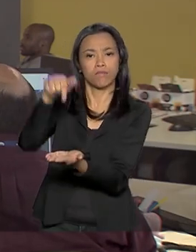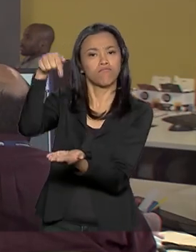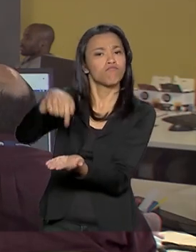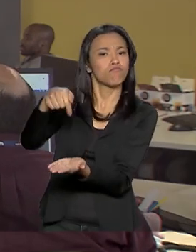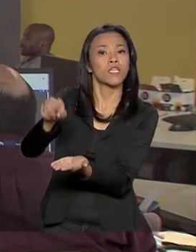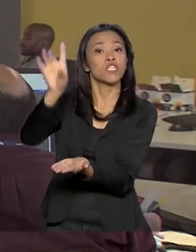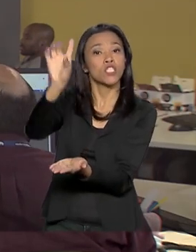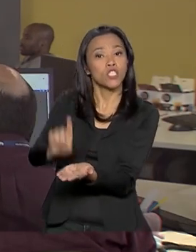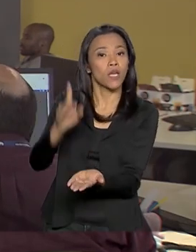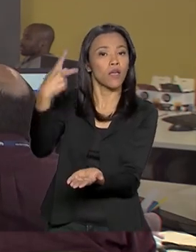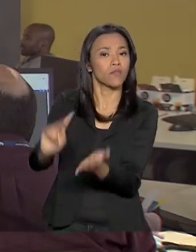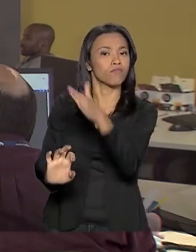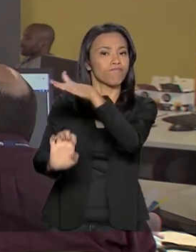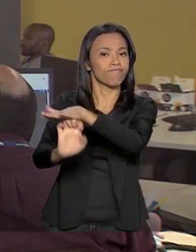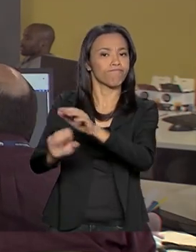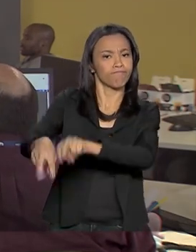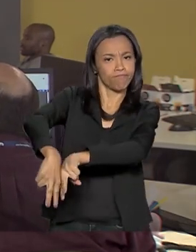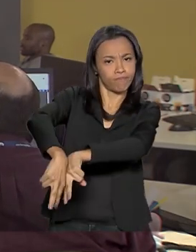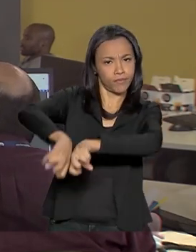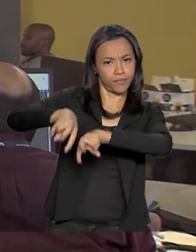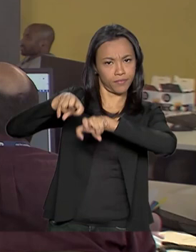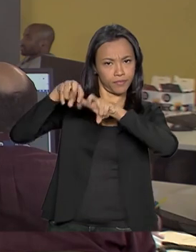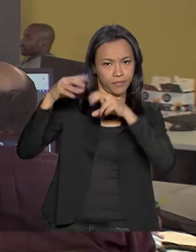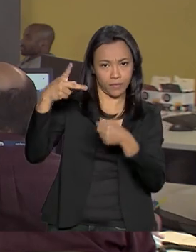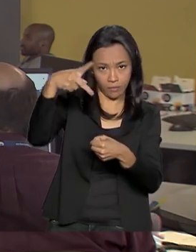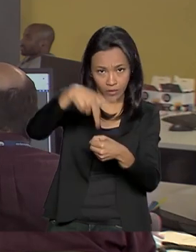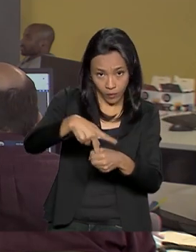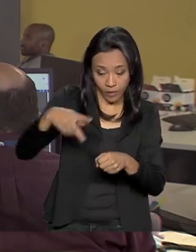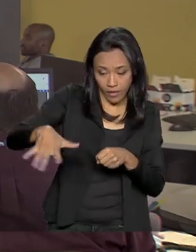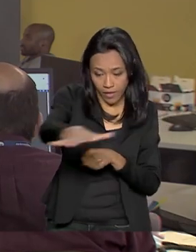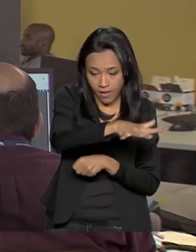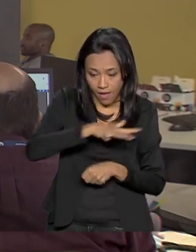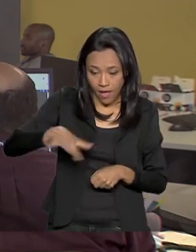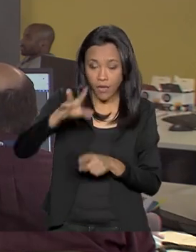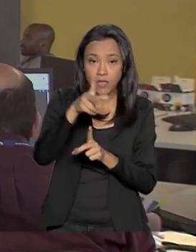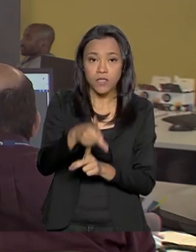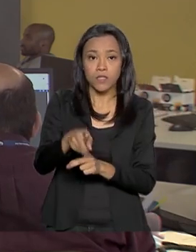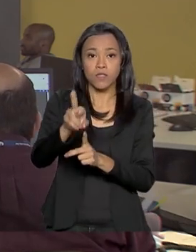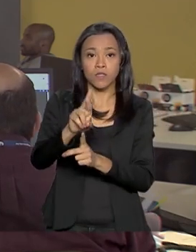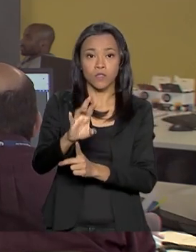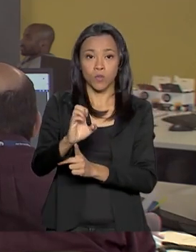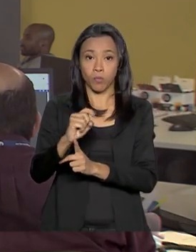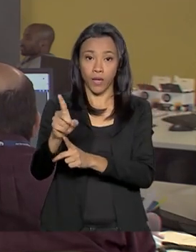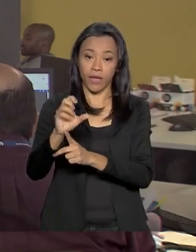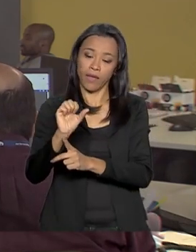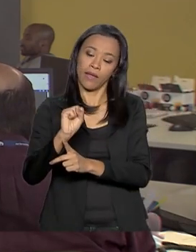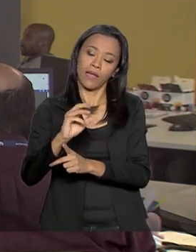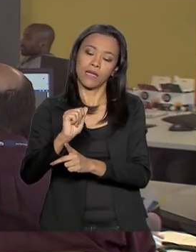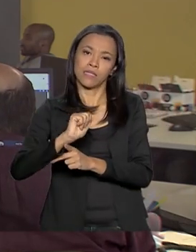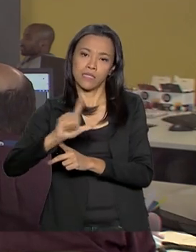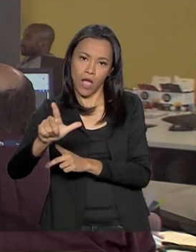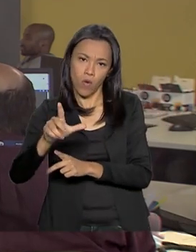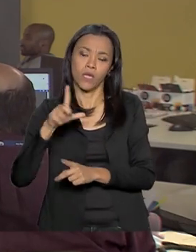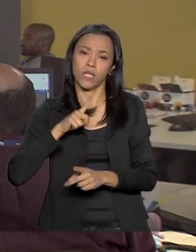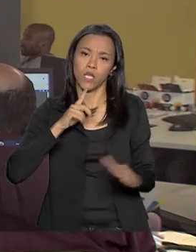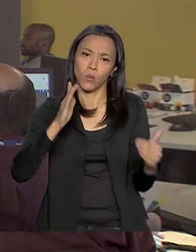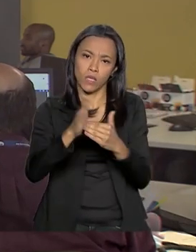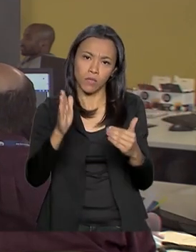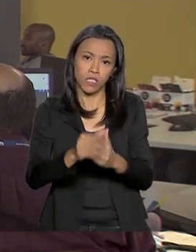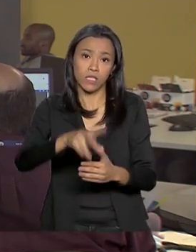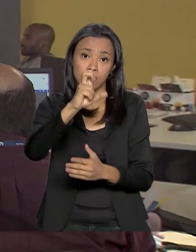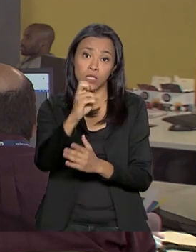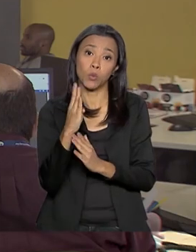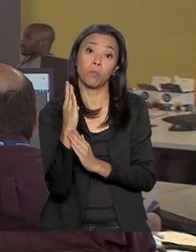exercer o direito de atividades de exploração e produção em áreas do pré-sal, limitadas ao volume máximo de 5 bilhões de barris de